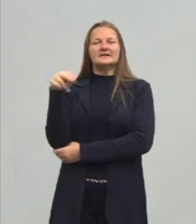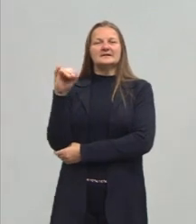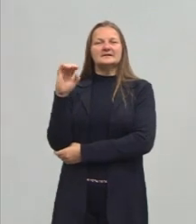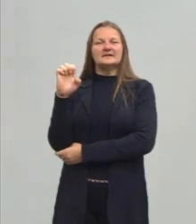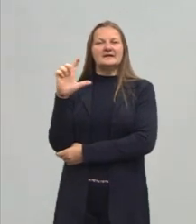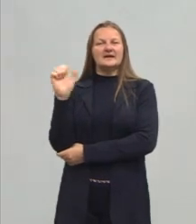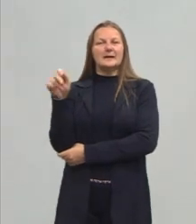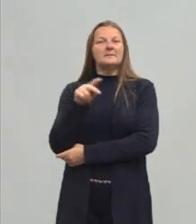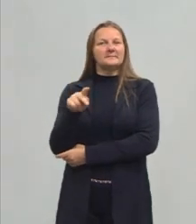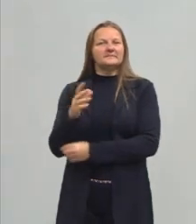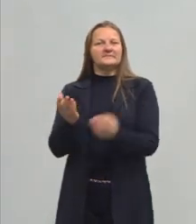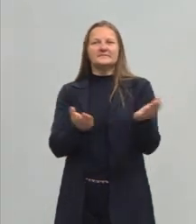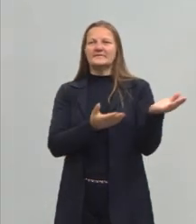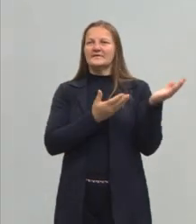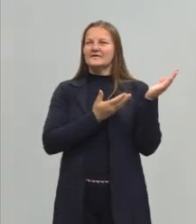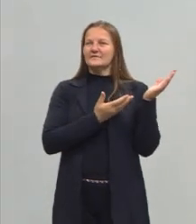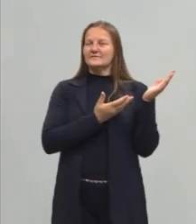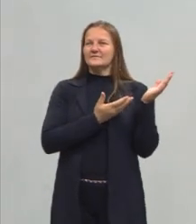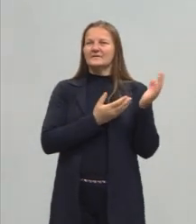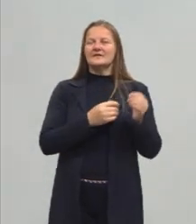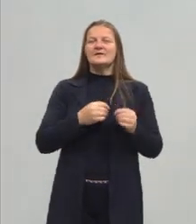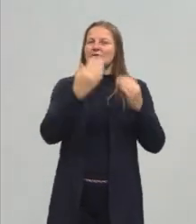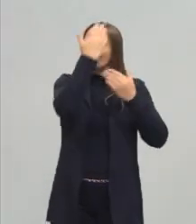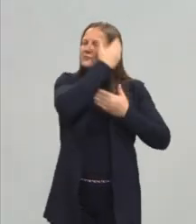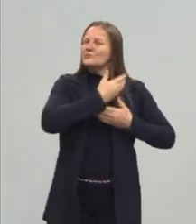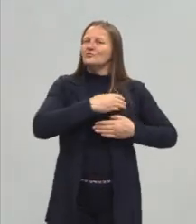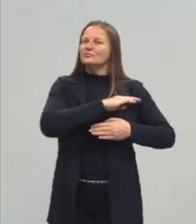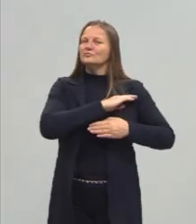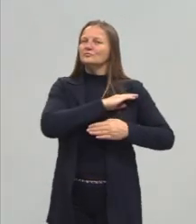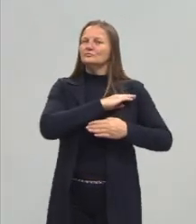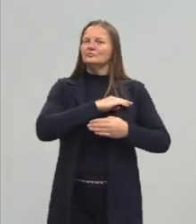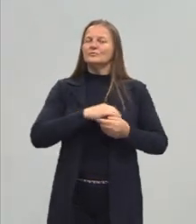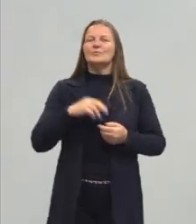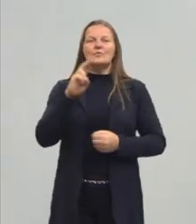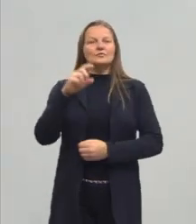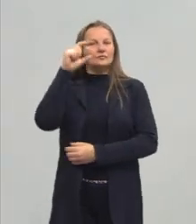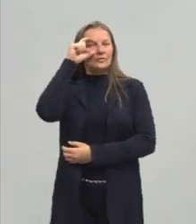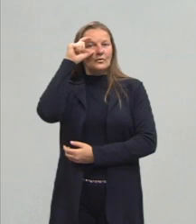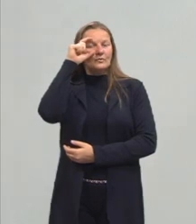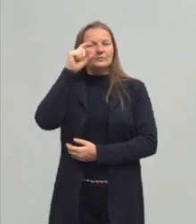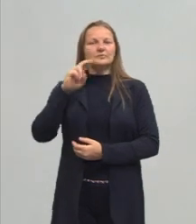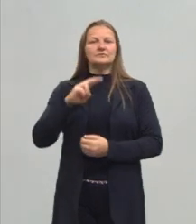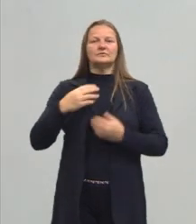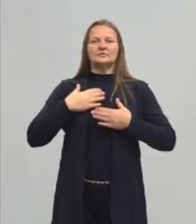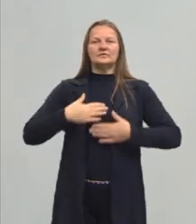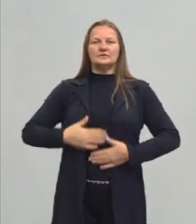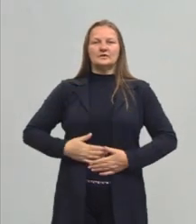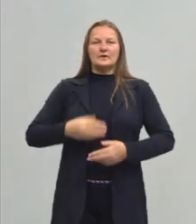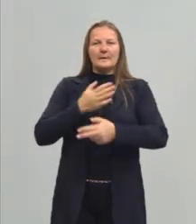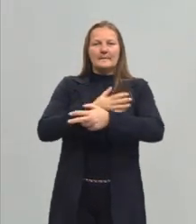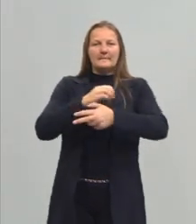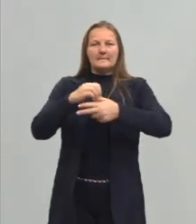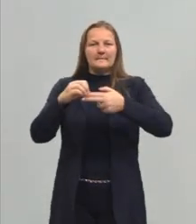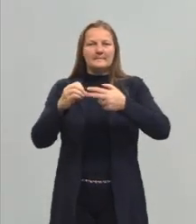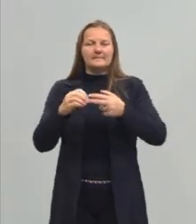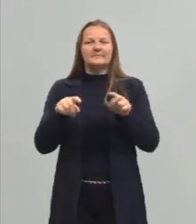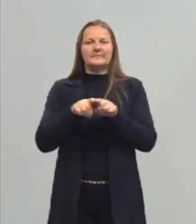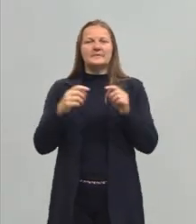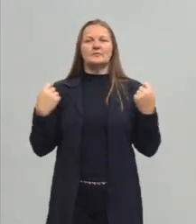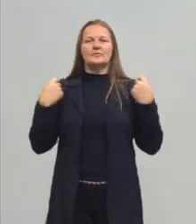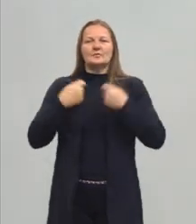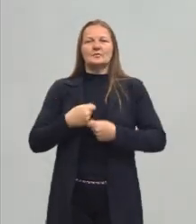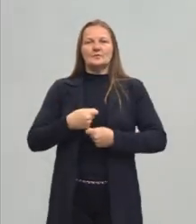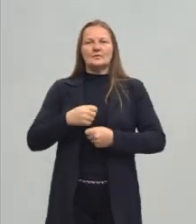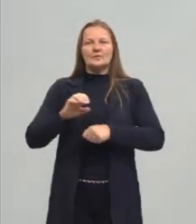sou uma mulher de estatura mediana, cabelos e olhos castanhos, eu uso óculos, estou vestindo a camiseta do projeto e um